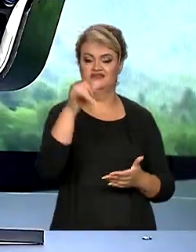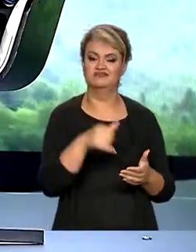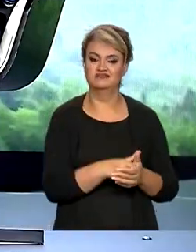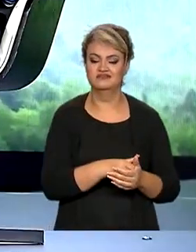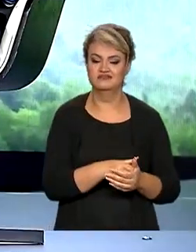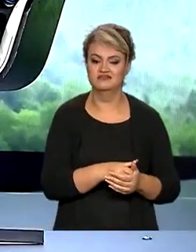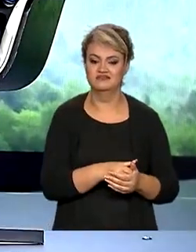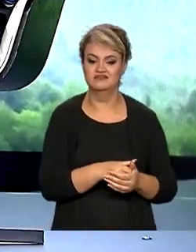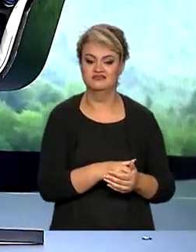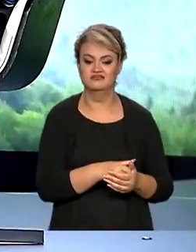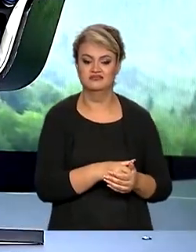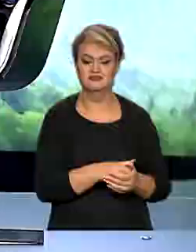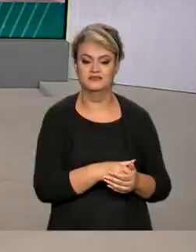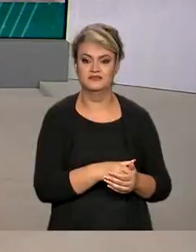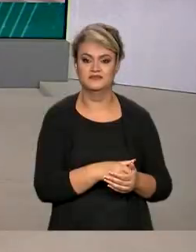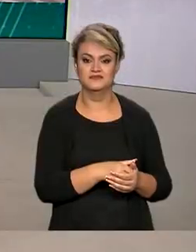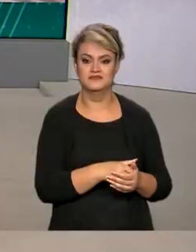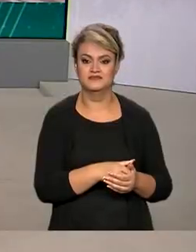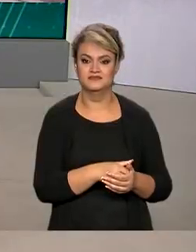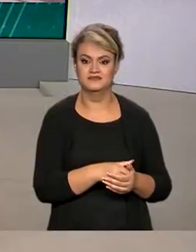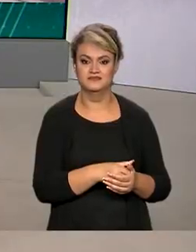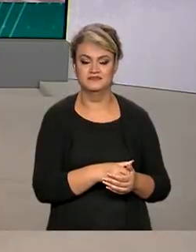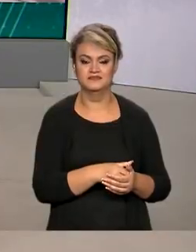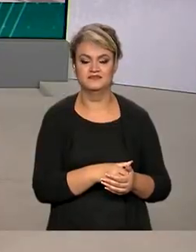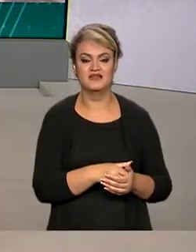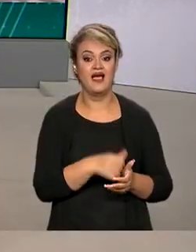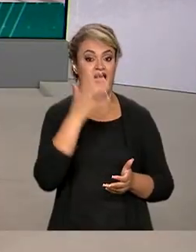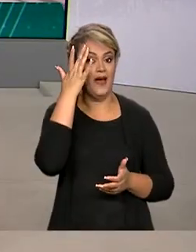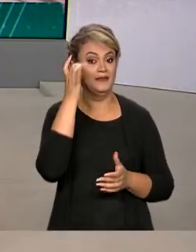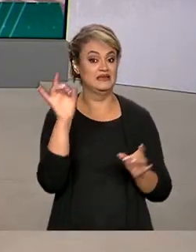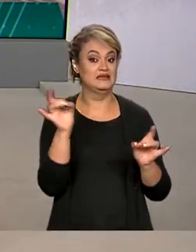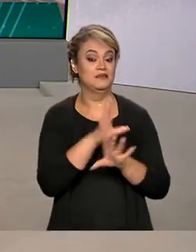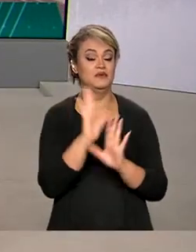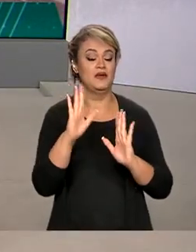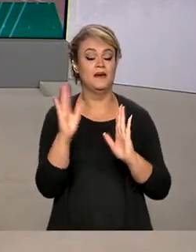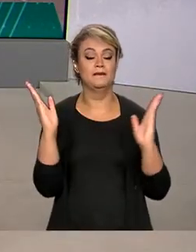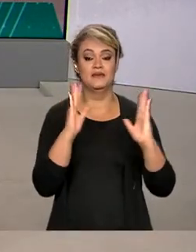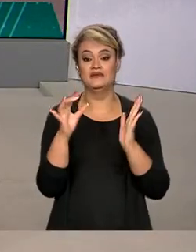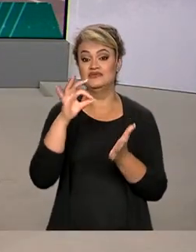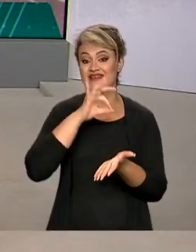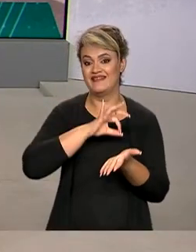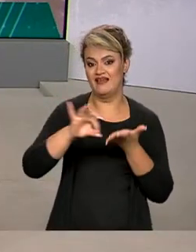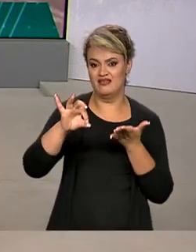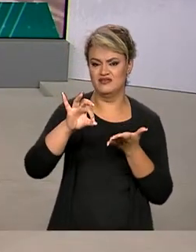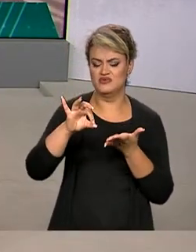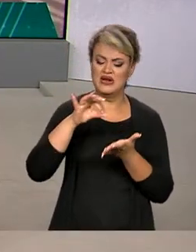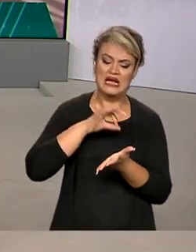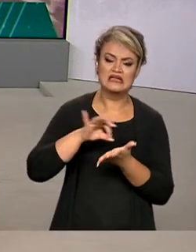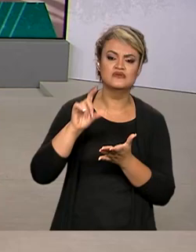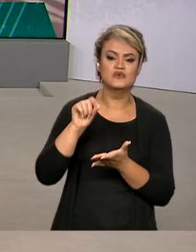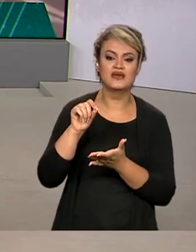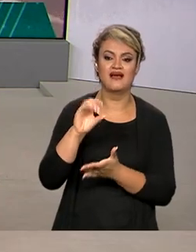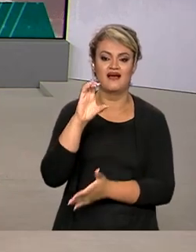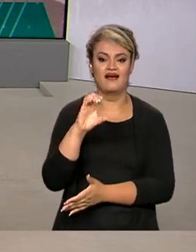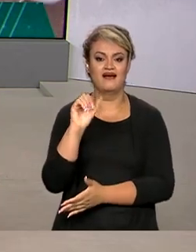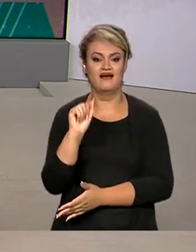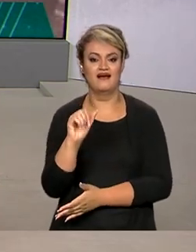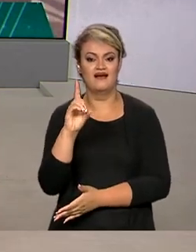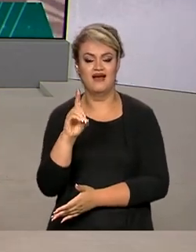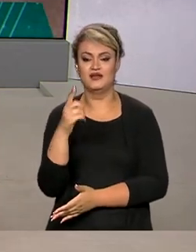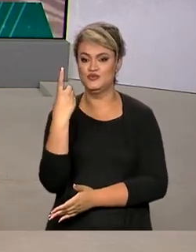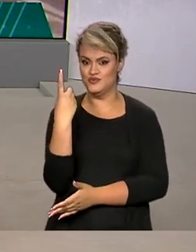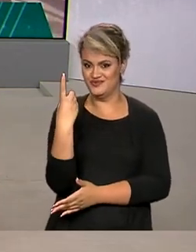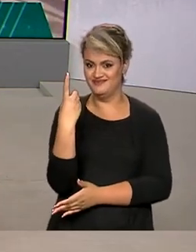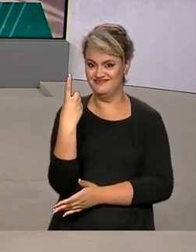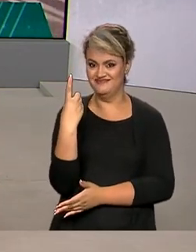e aí daria menos renda para a região. Termina amanhã o prazo para famílias atualizarem os dados do Cadastro Único do